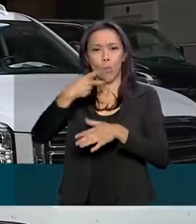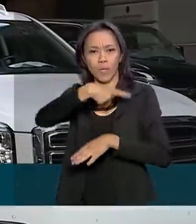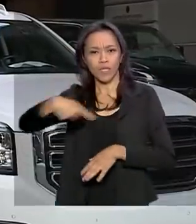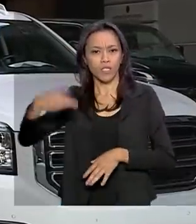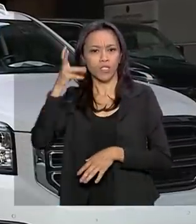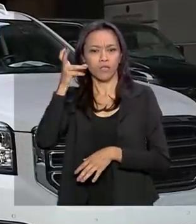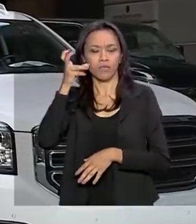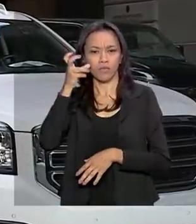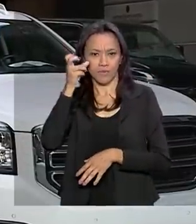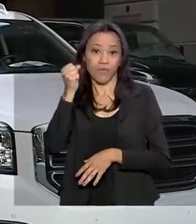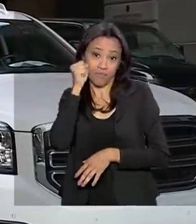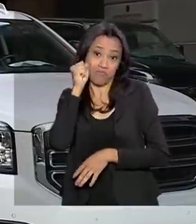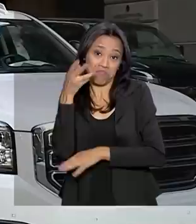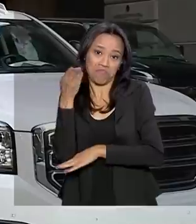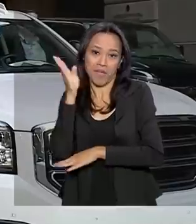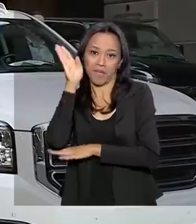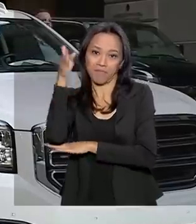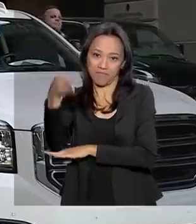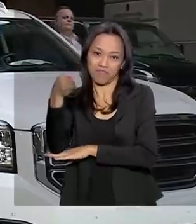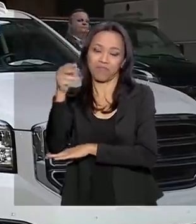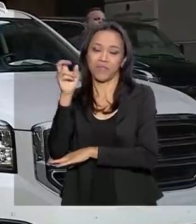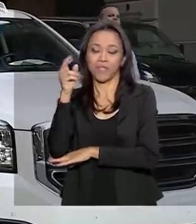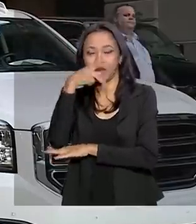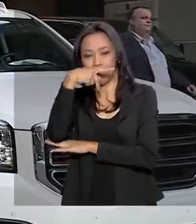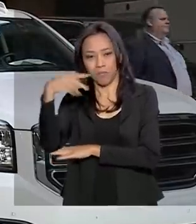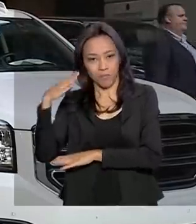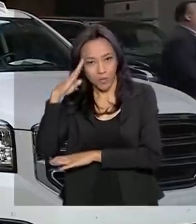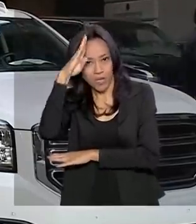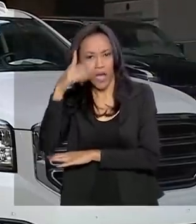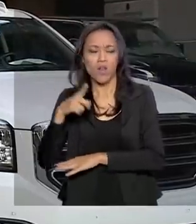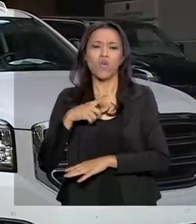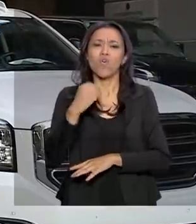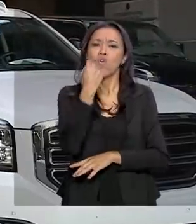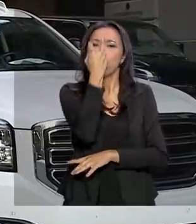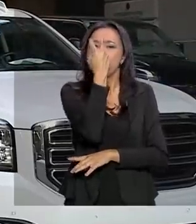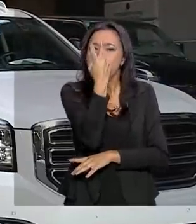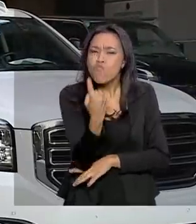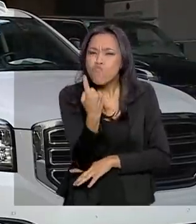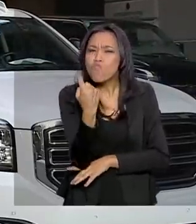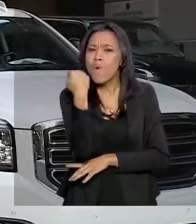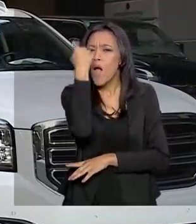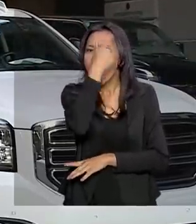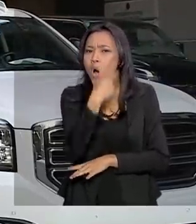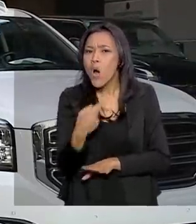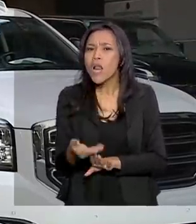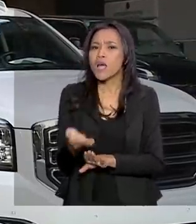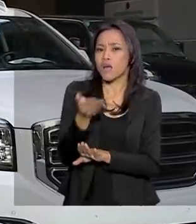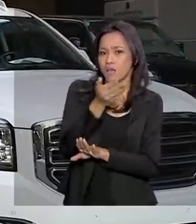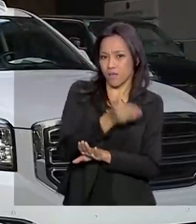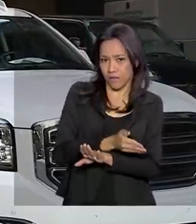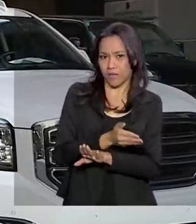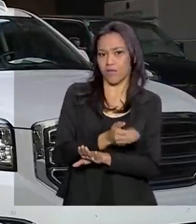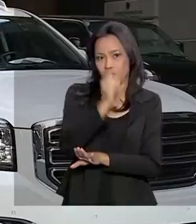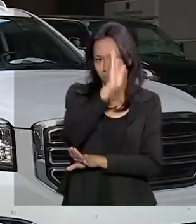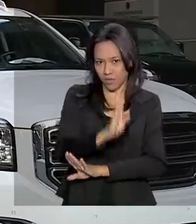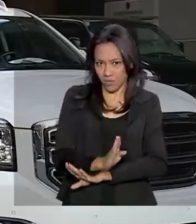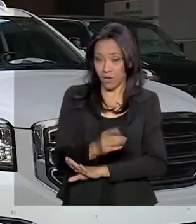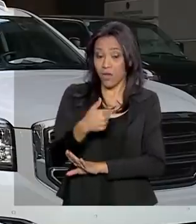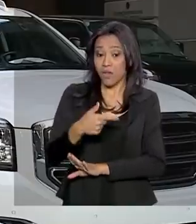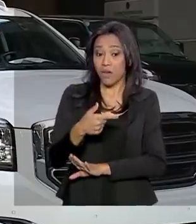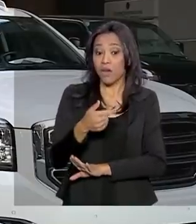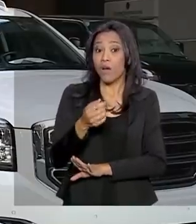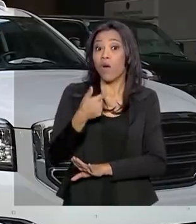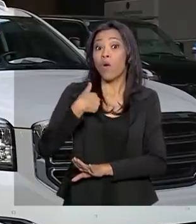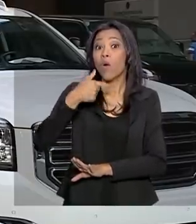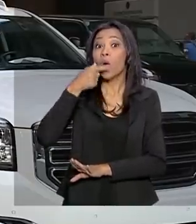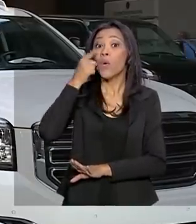horas e 46 minutos, portanto nós estamos uma hora atrás de vocês aí no Brasil e ontem, Renata, foi atualizado o